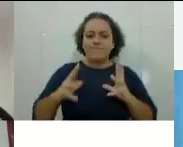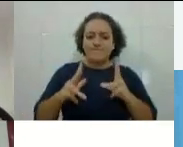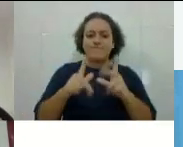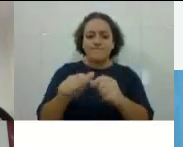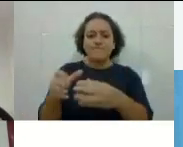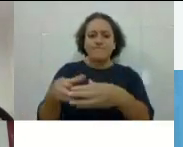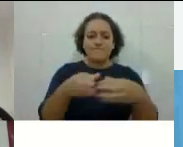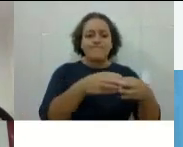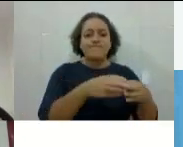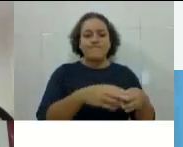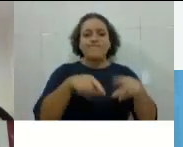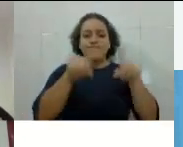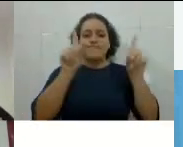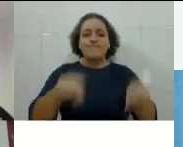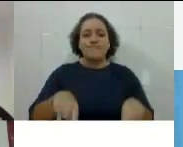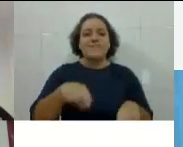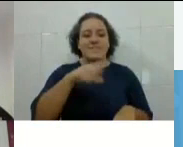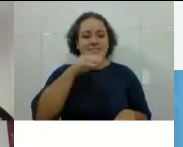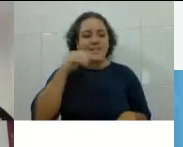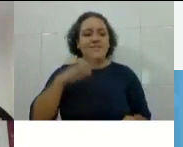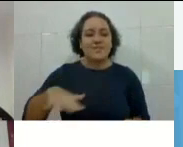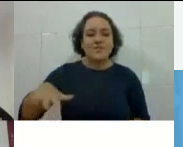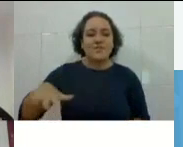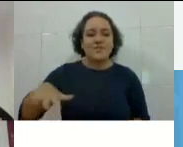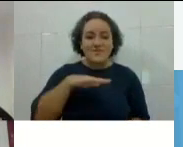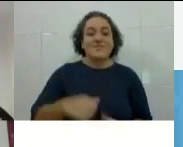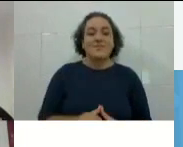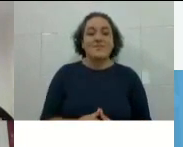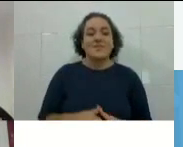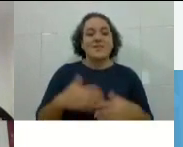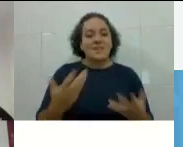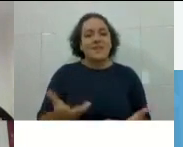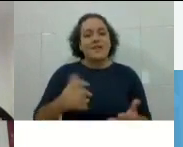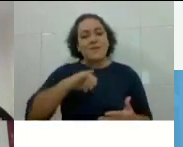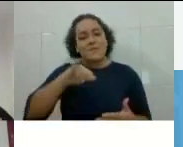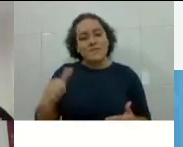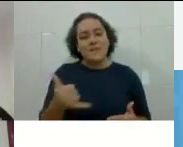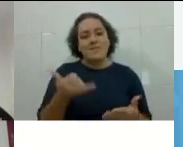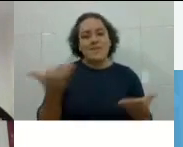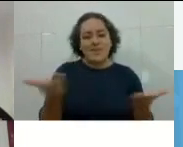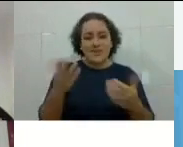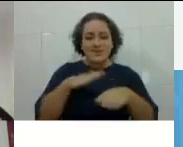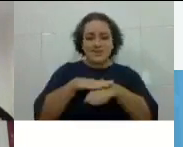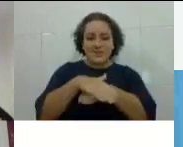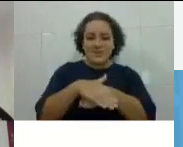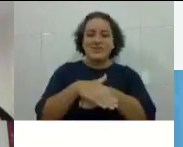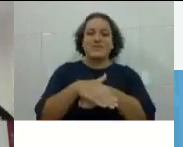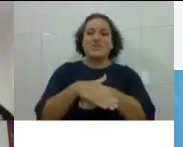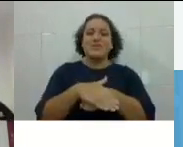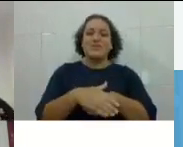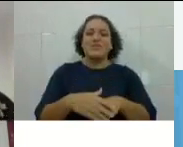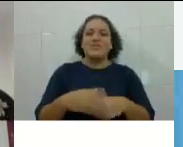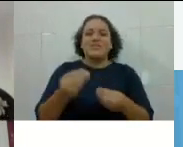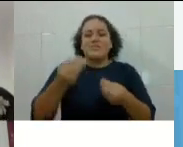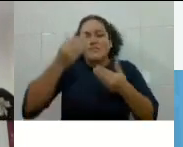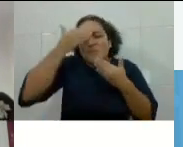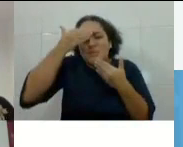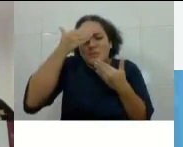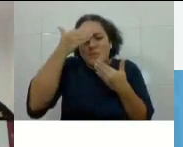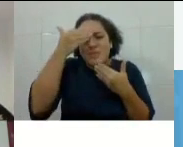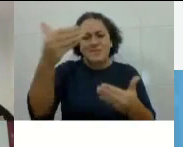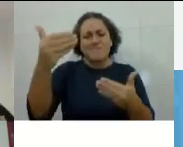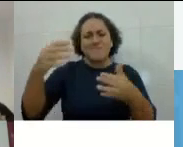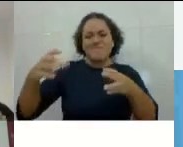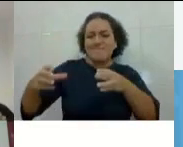e seus colaboradores. Então, assim, eu gostaria de aproveitar essa noite e falar muito muito obrigada a toda a equipe do curso,